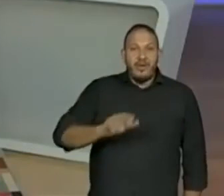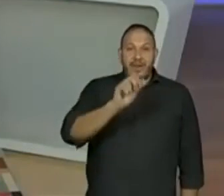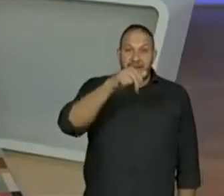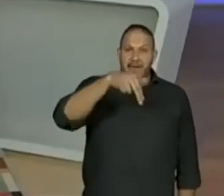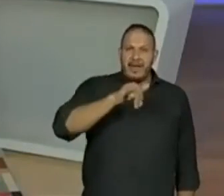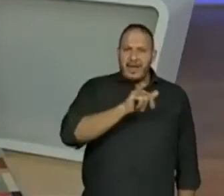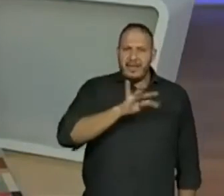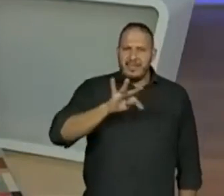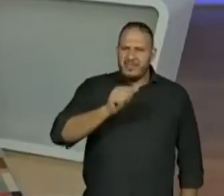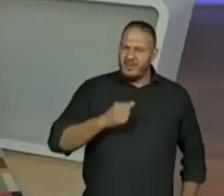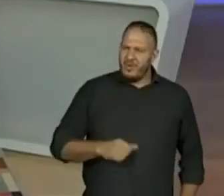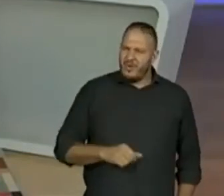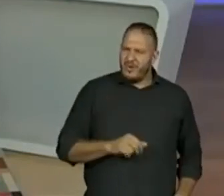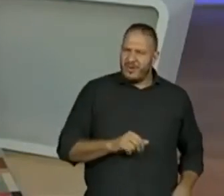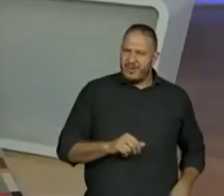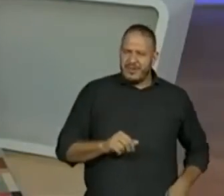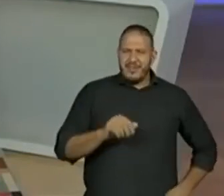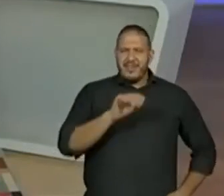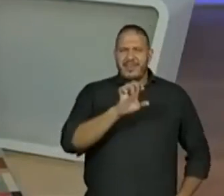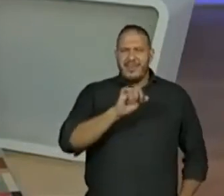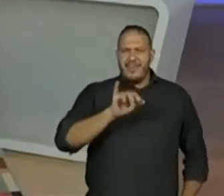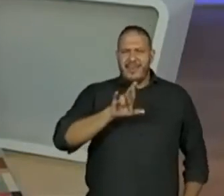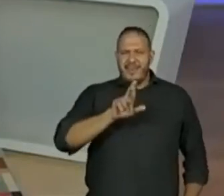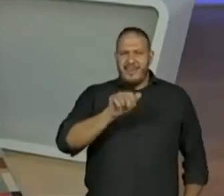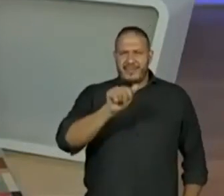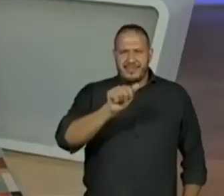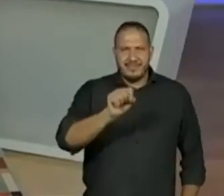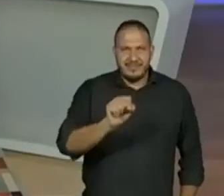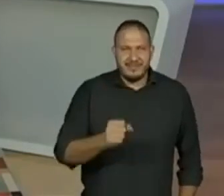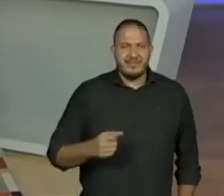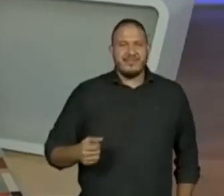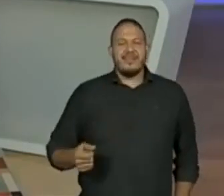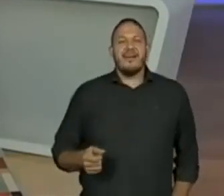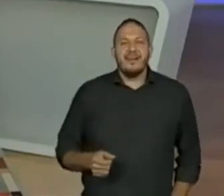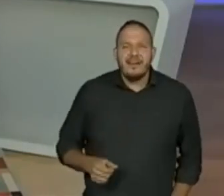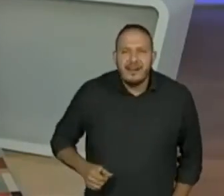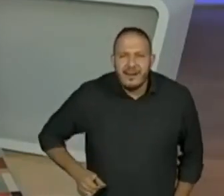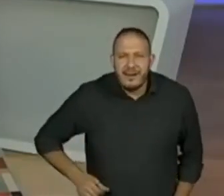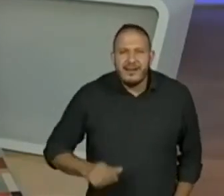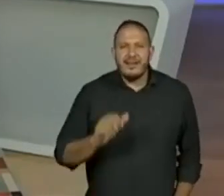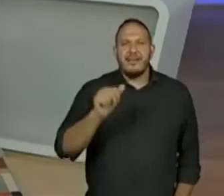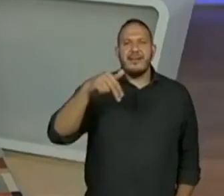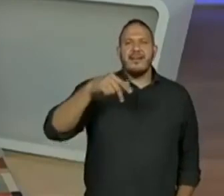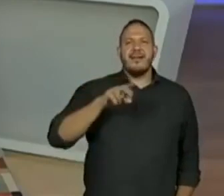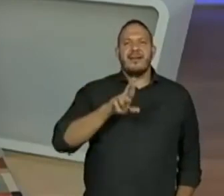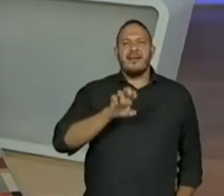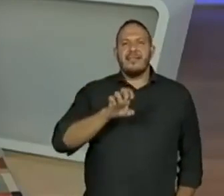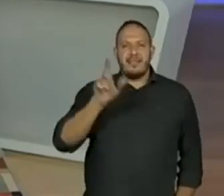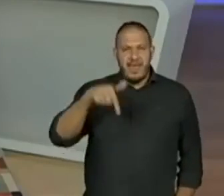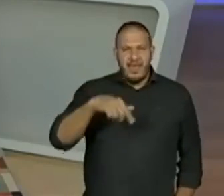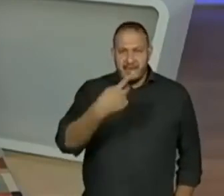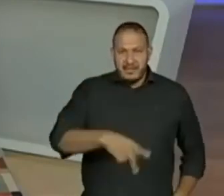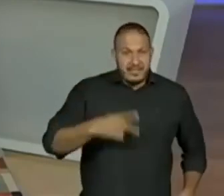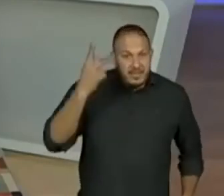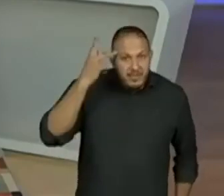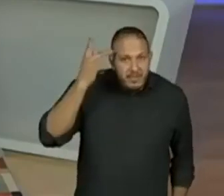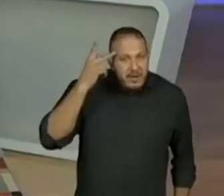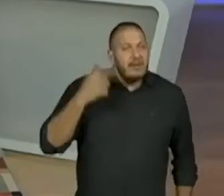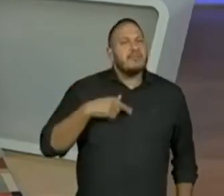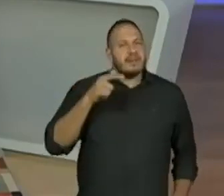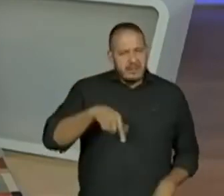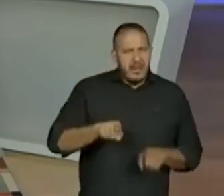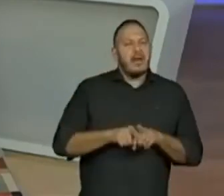Ai, gente, tem sobrenome difícil. Eiras. Do nome do meio eu não consegui. André Dreyfus, de São Paulo. Estão